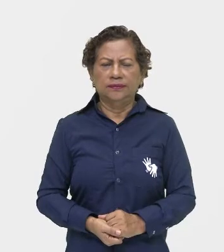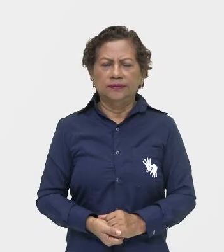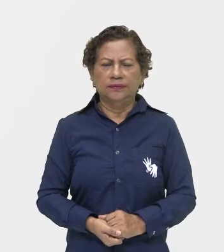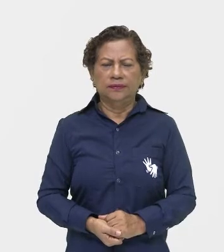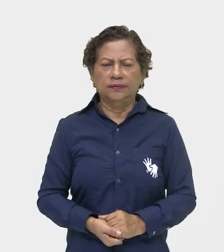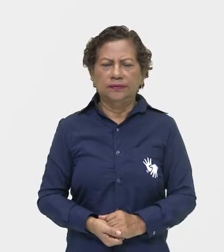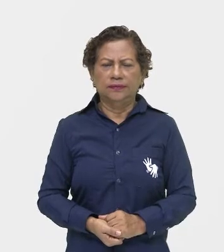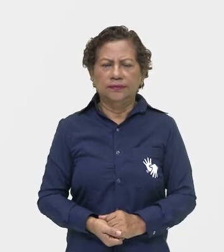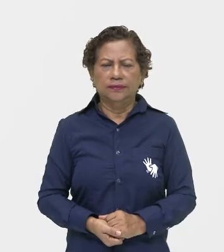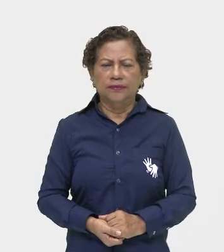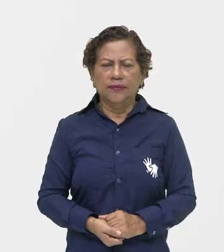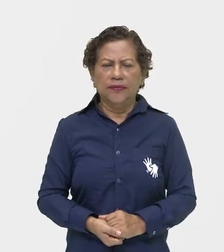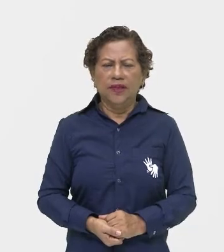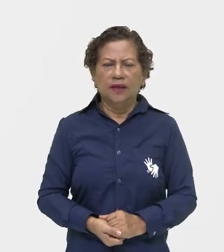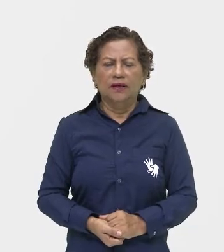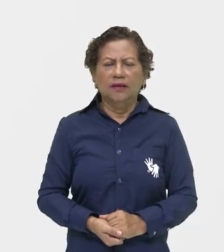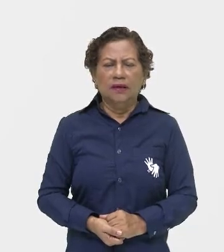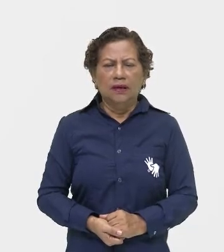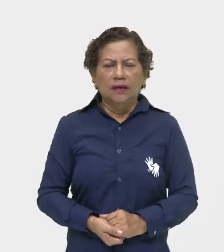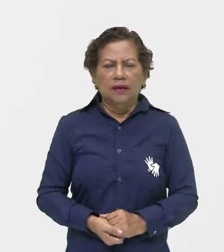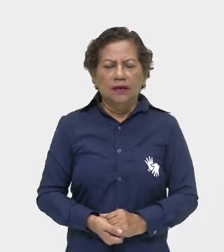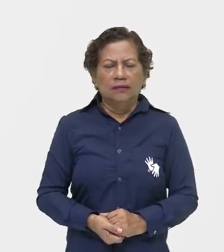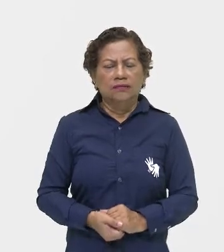Forte caráter pessimista.